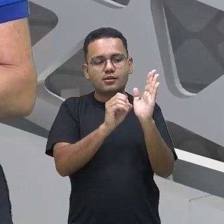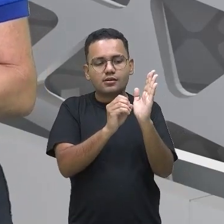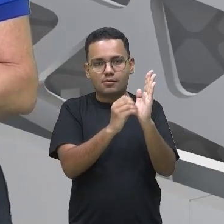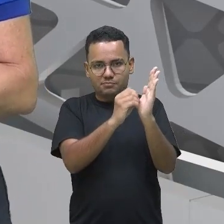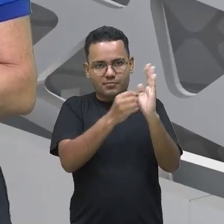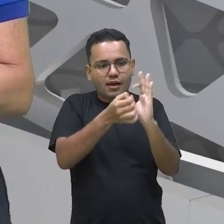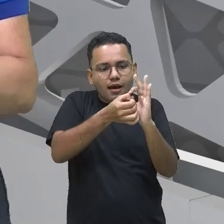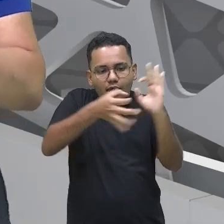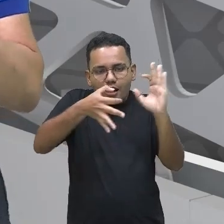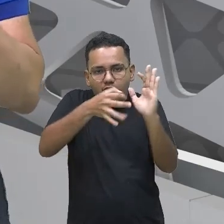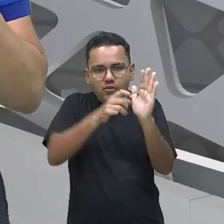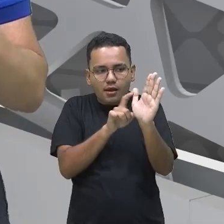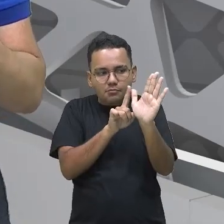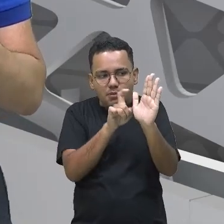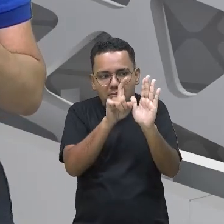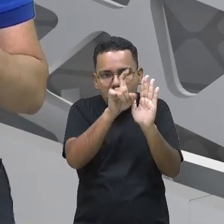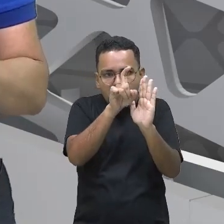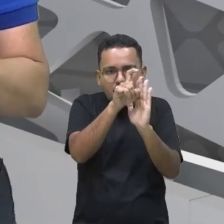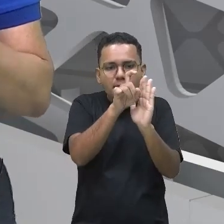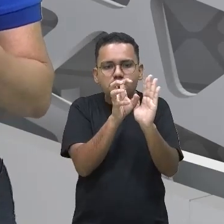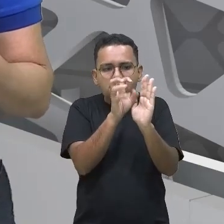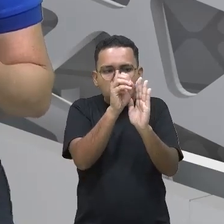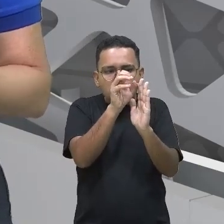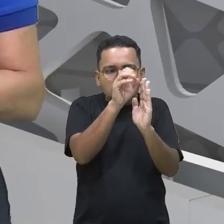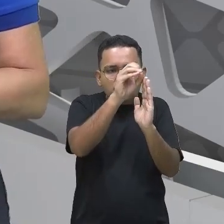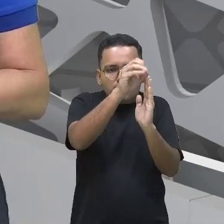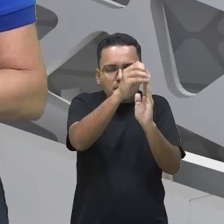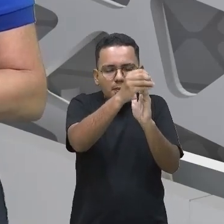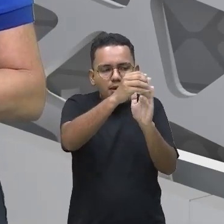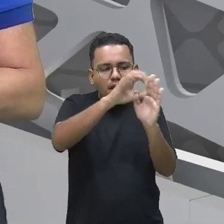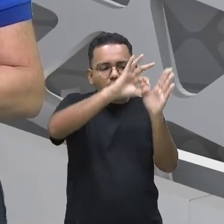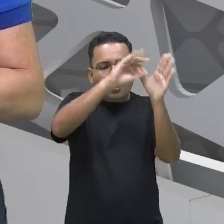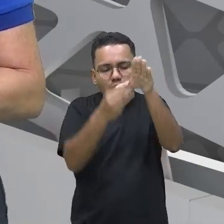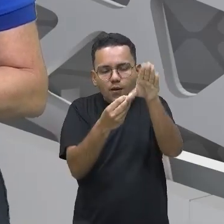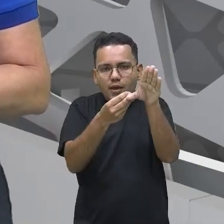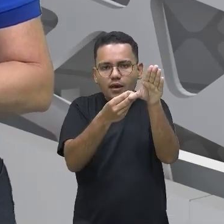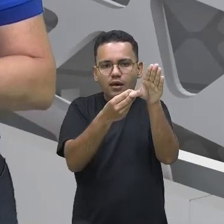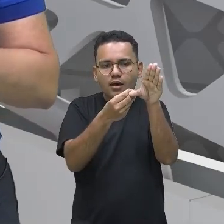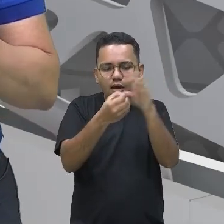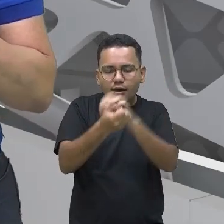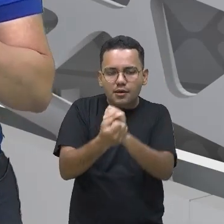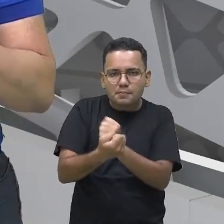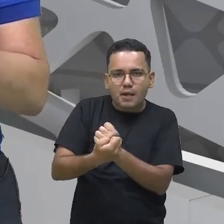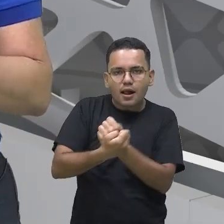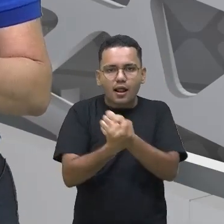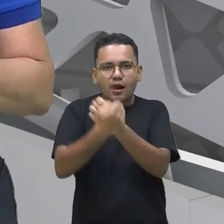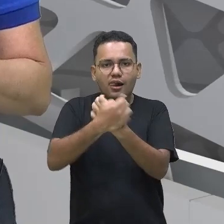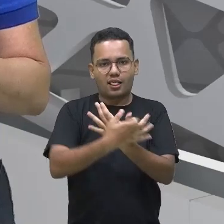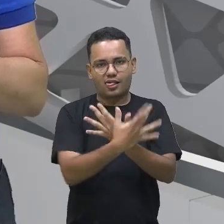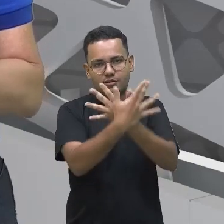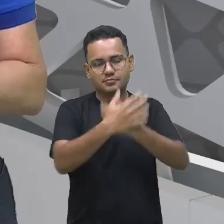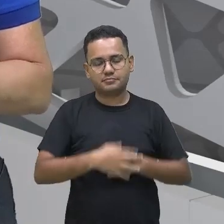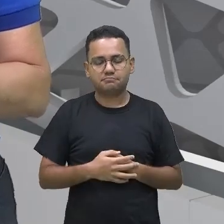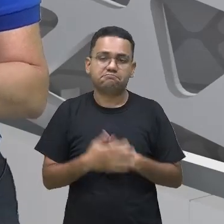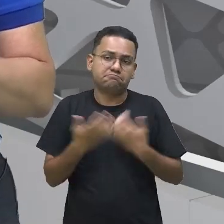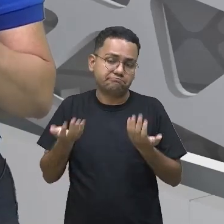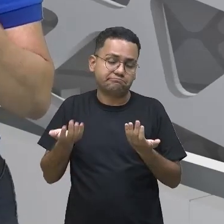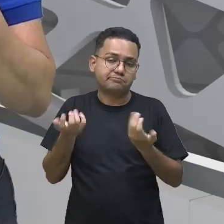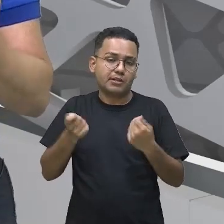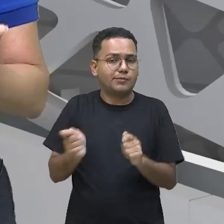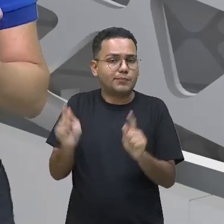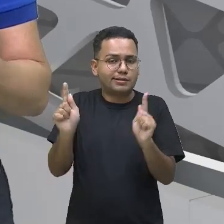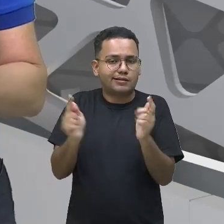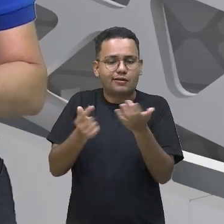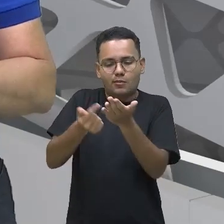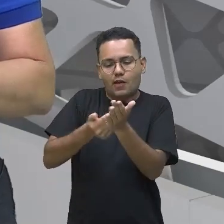adulta, sem precisar, né? De fazermos uma leitura bem mais maçante, né? De